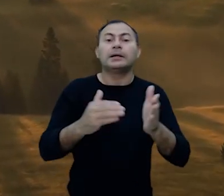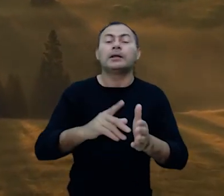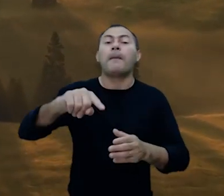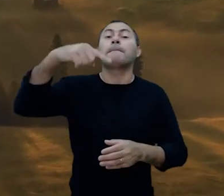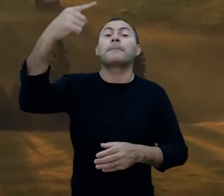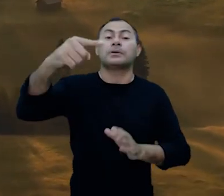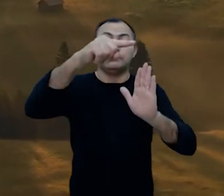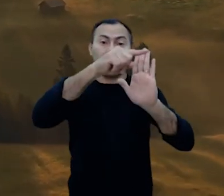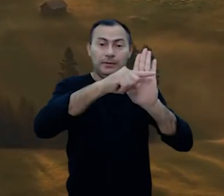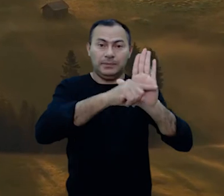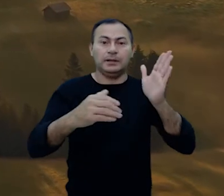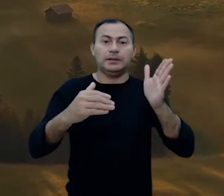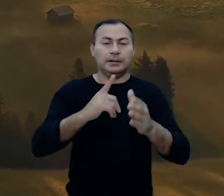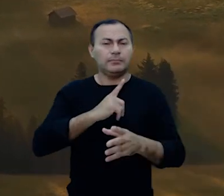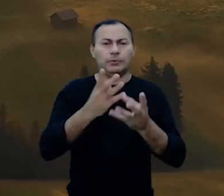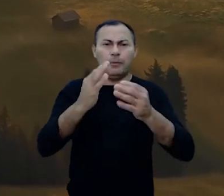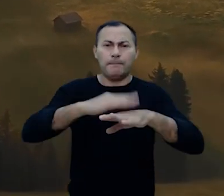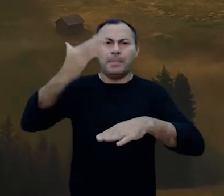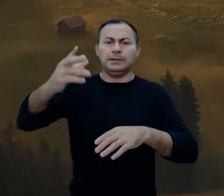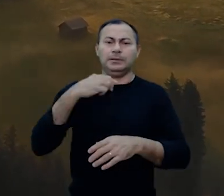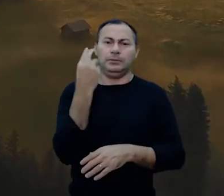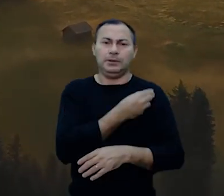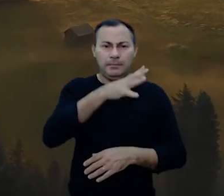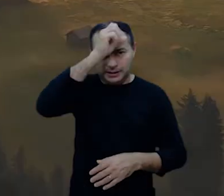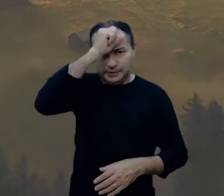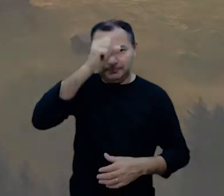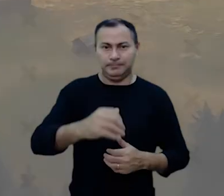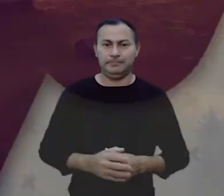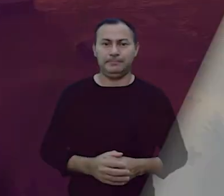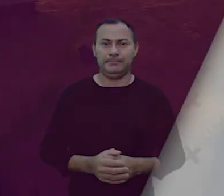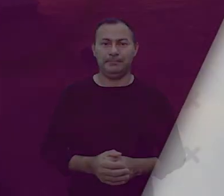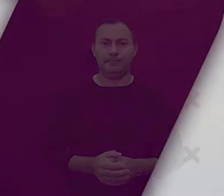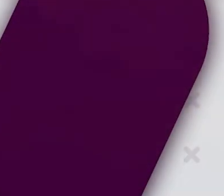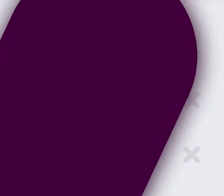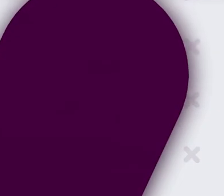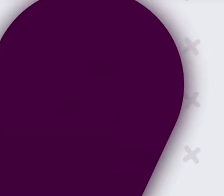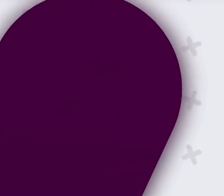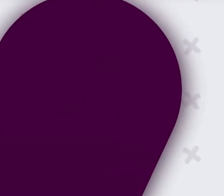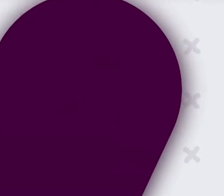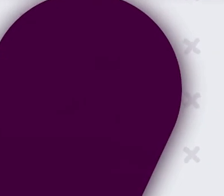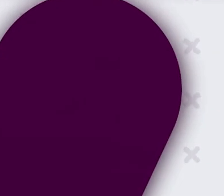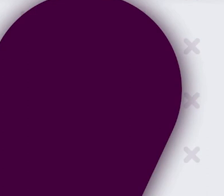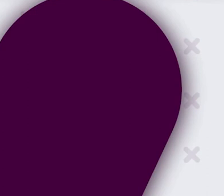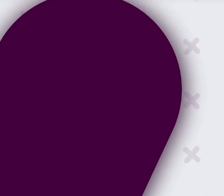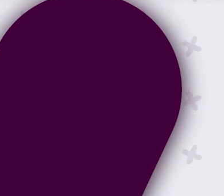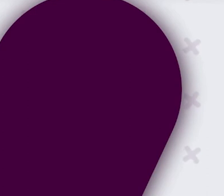até o nosso próximo programa teremos muito mais para você para você